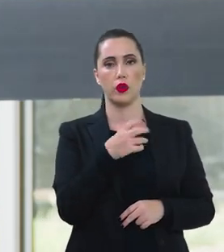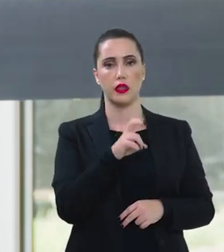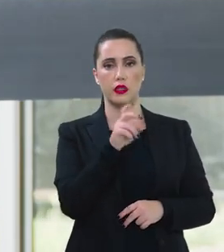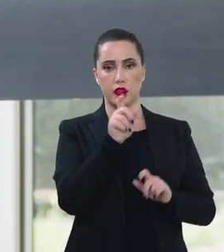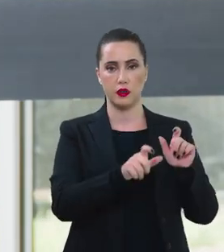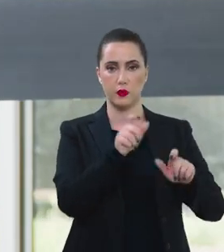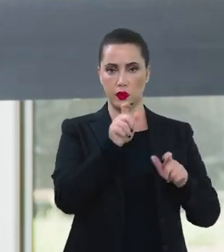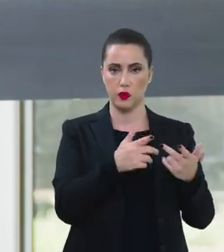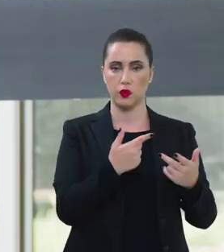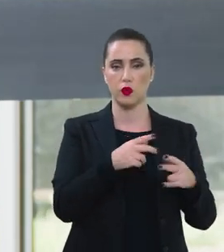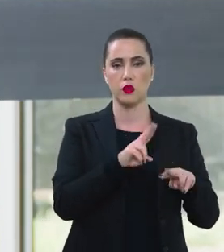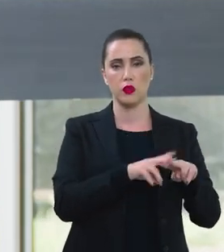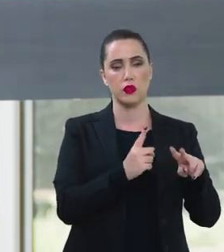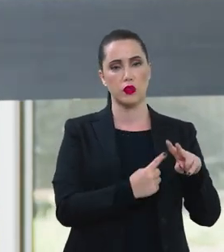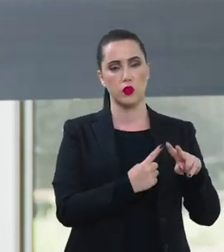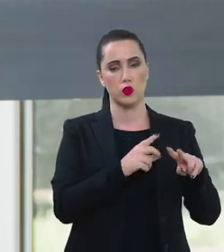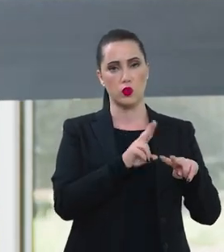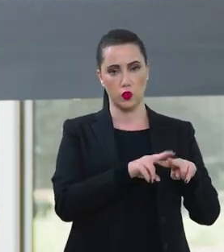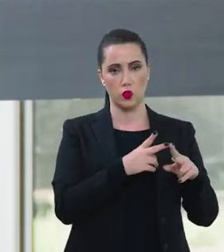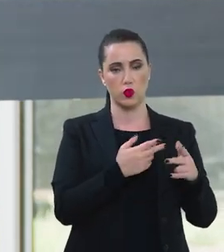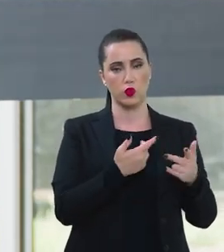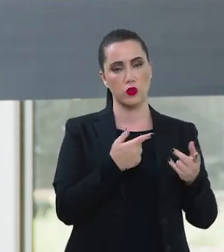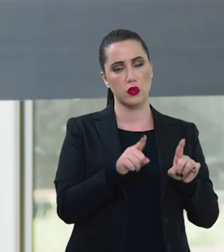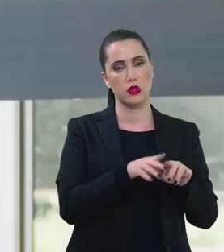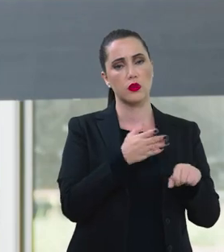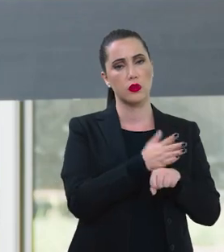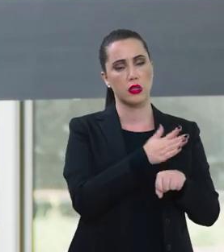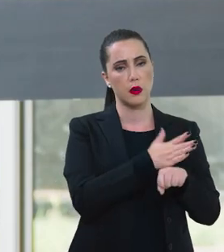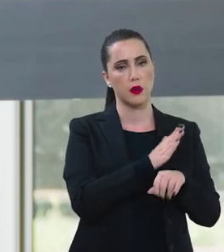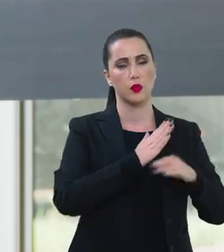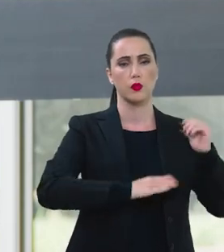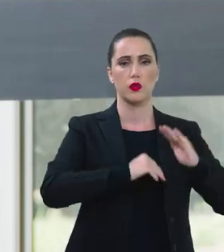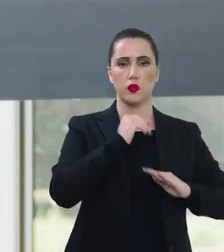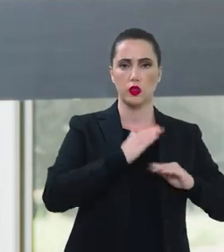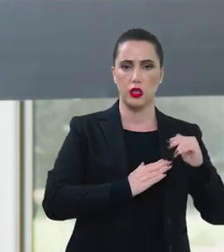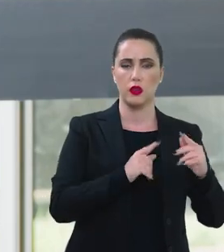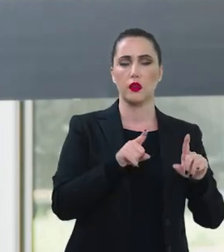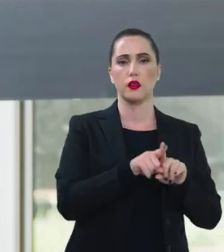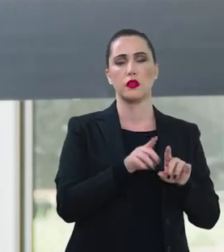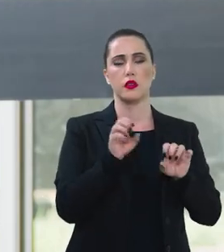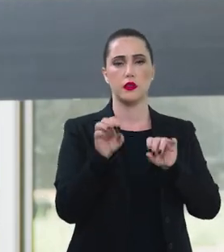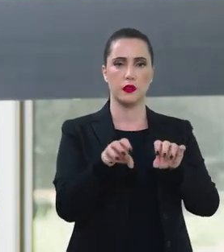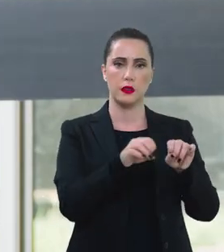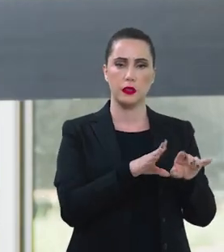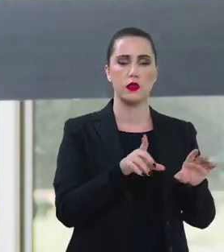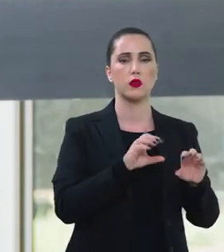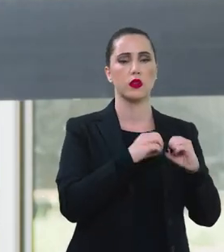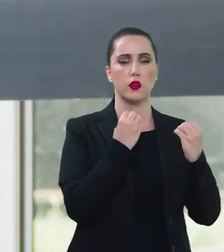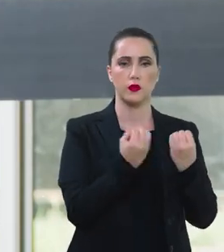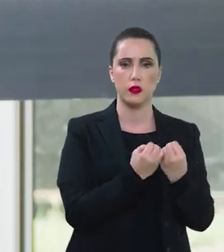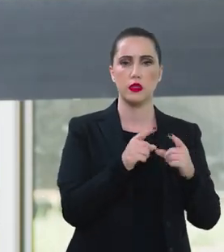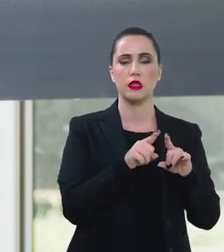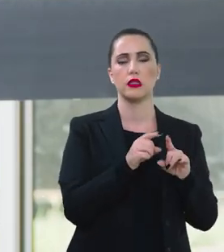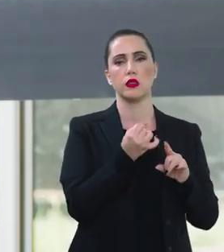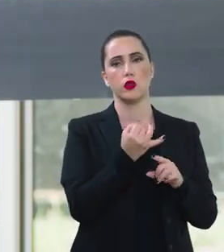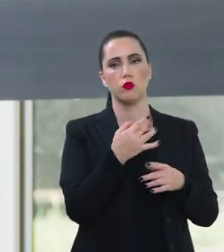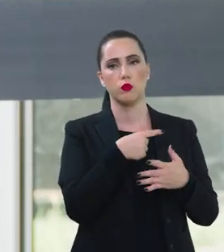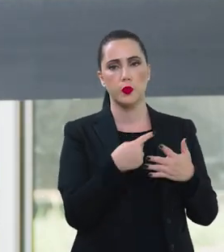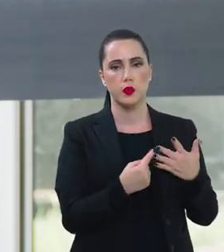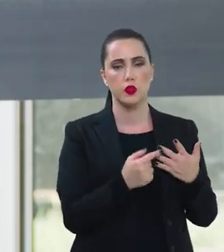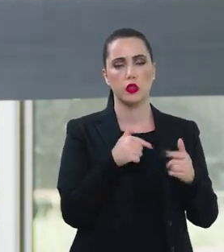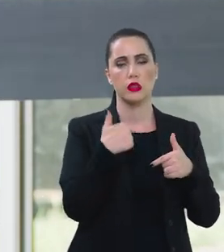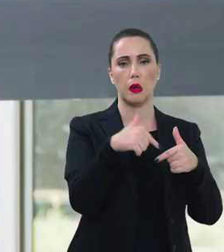em situação de privação de liberdade, que tem um processo de capacitação profissional, um sim profissionalizante, tem uma oficina que hoje eles têm